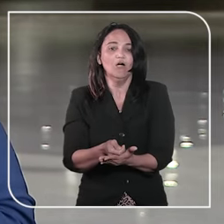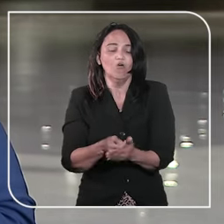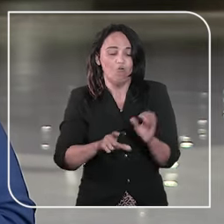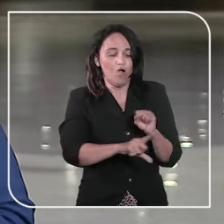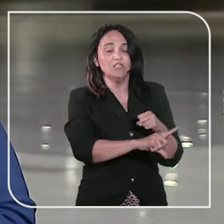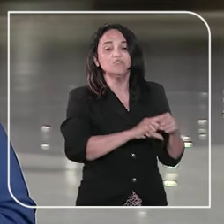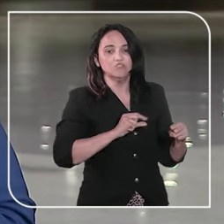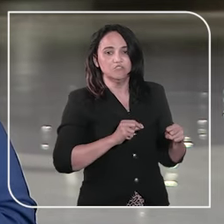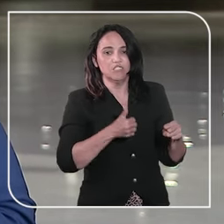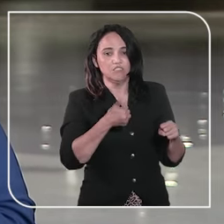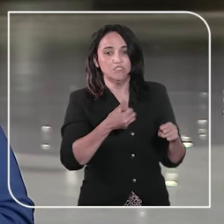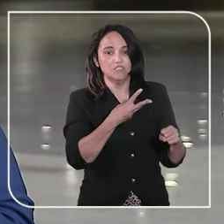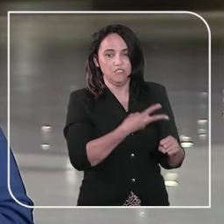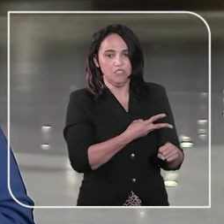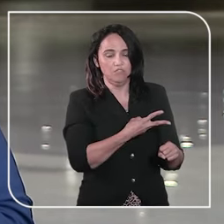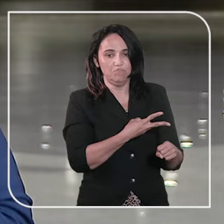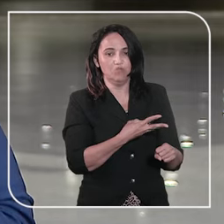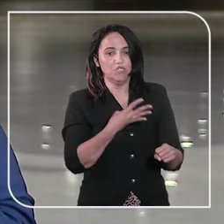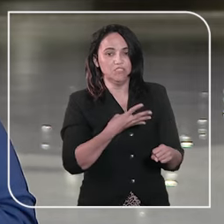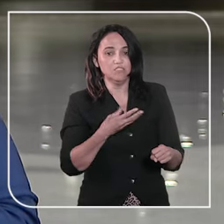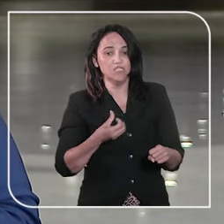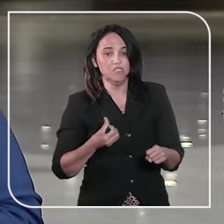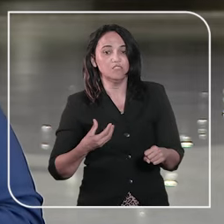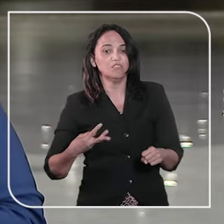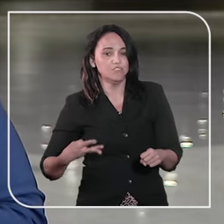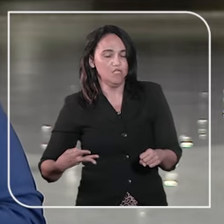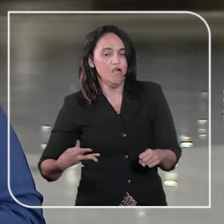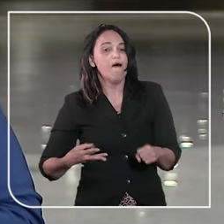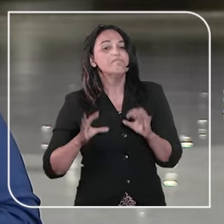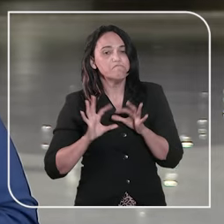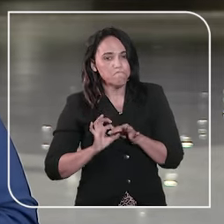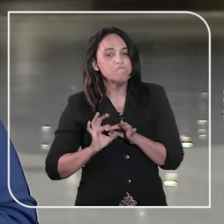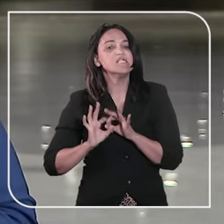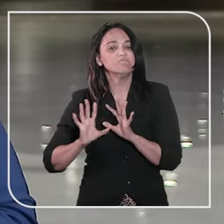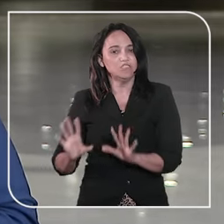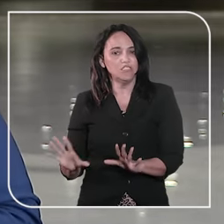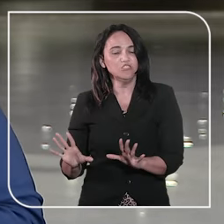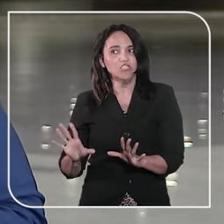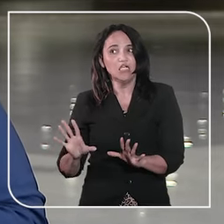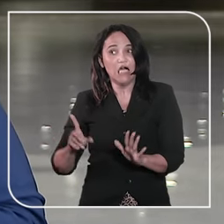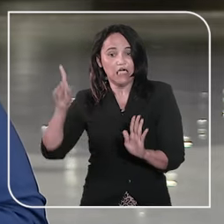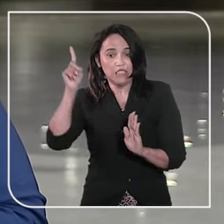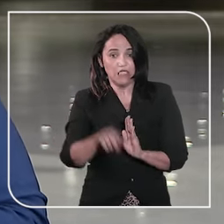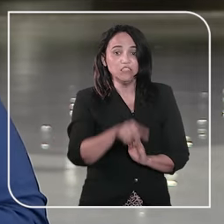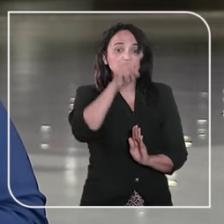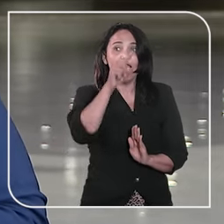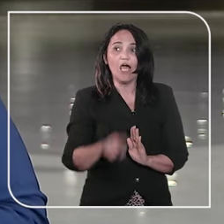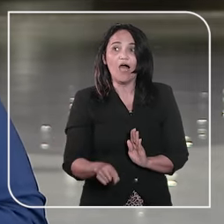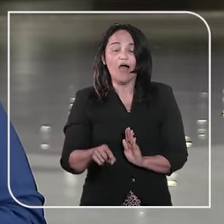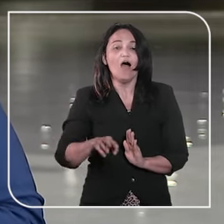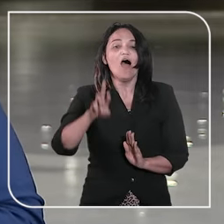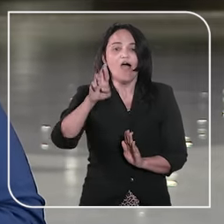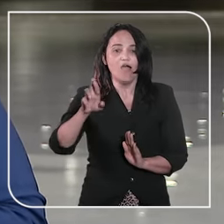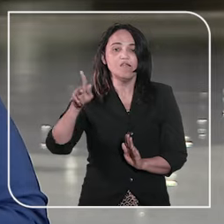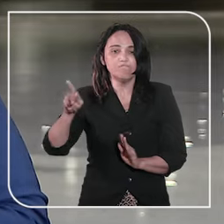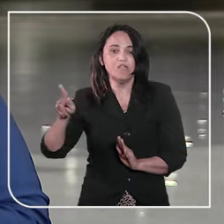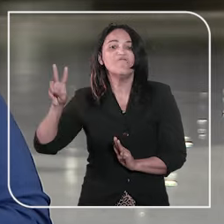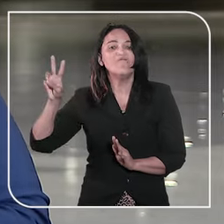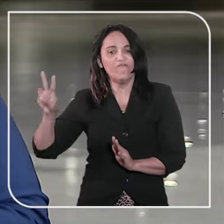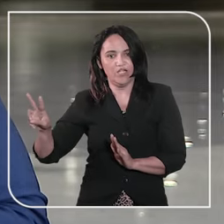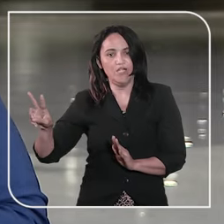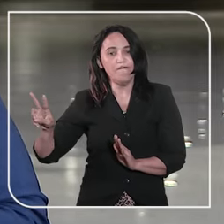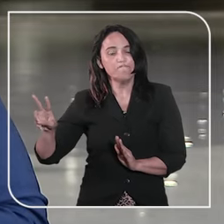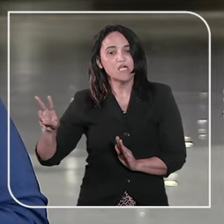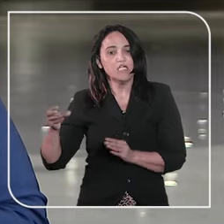.463, de 2017, permitiu o cancelamento dos precatórios ou RPVs depositados em instituição